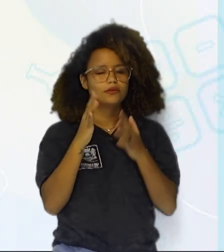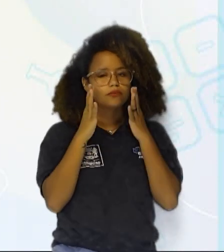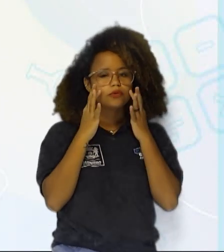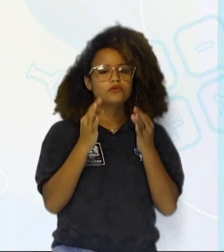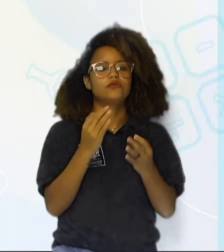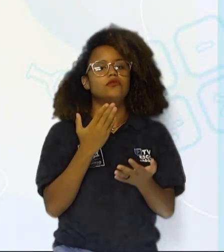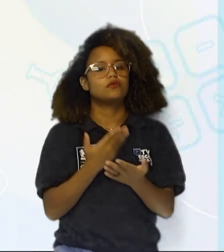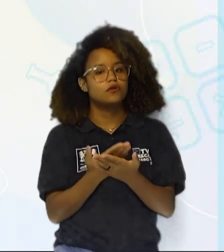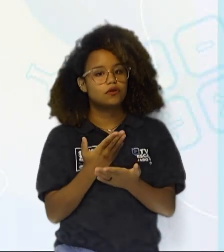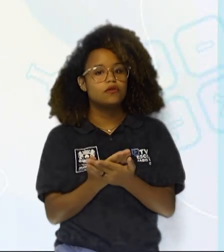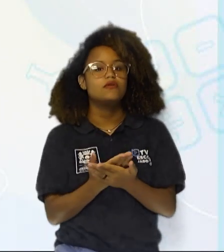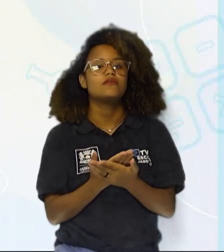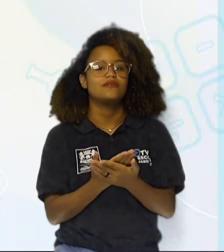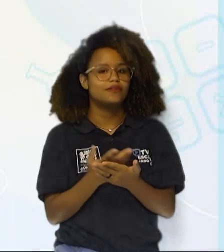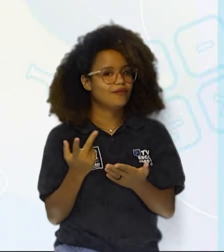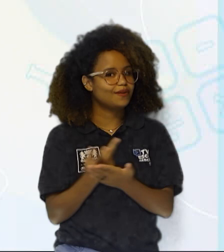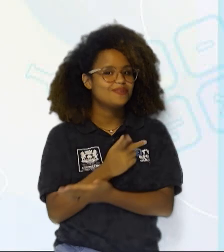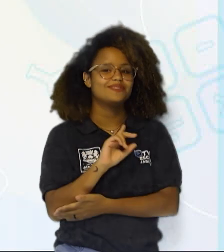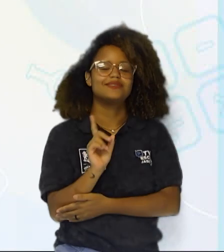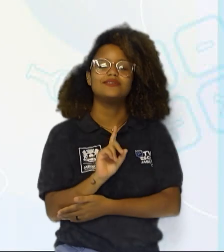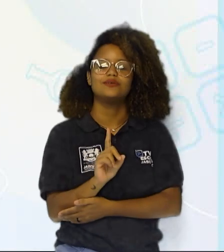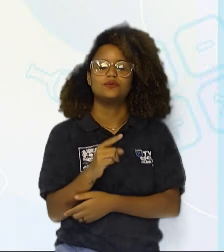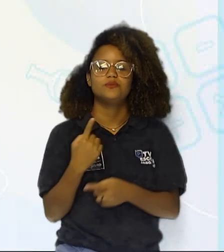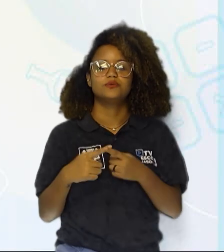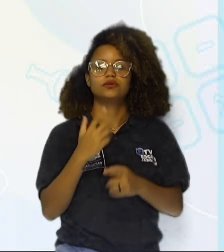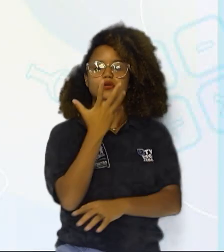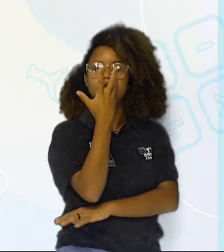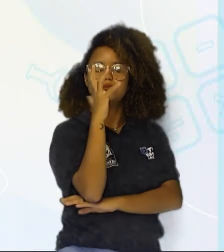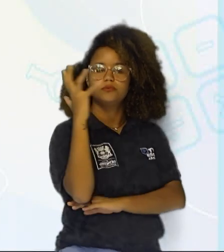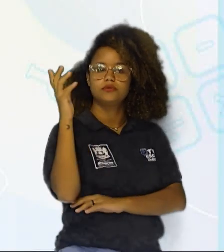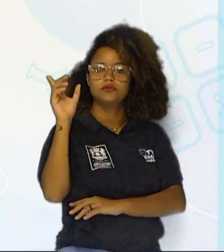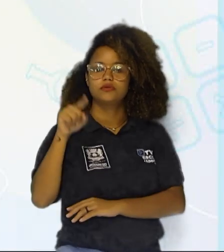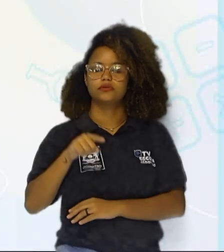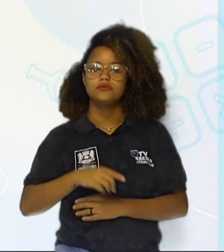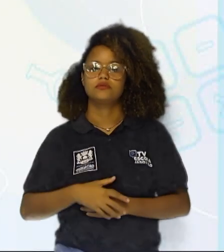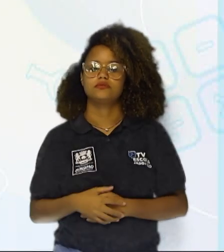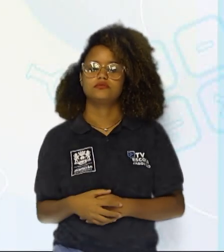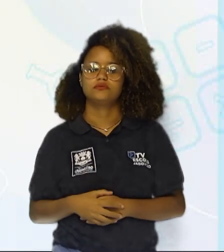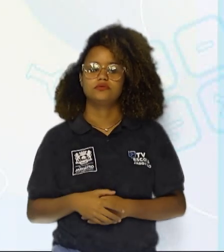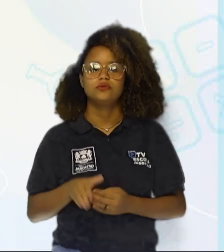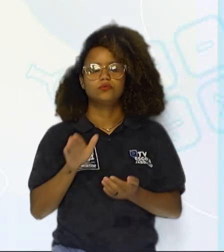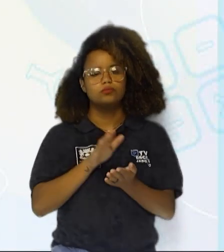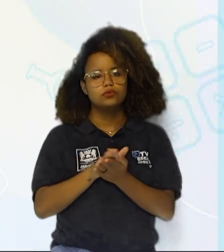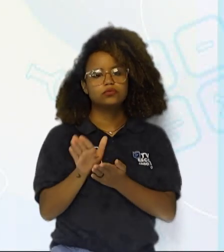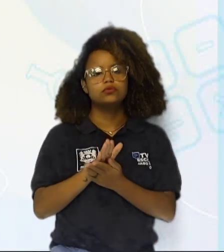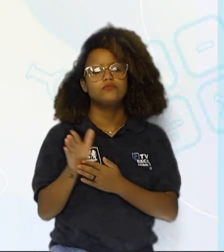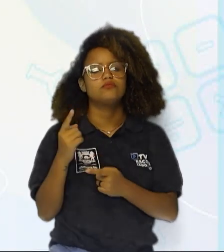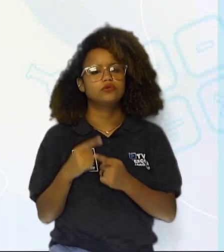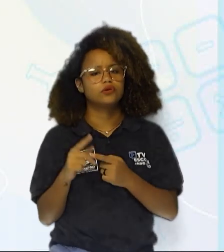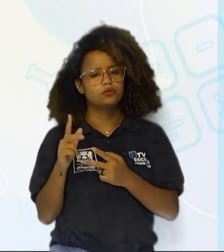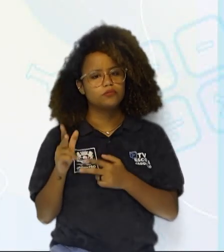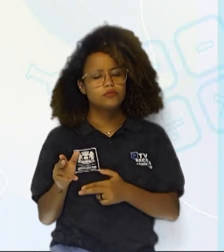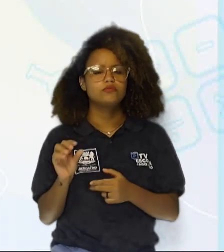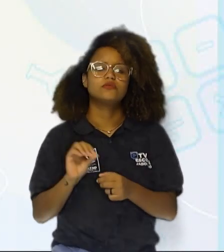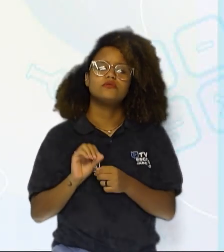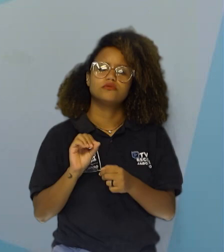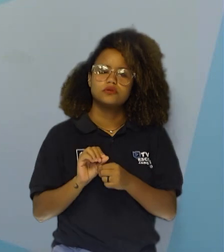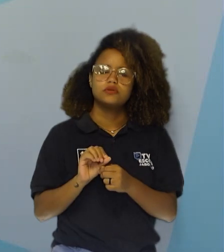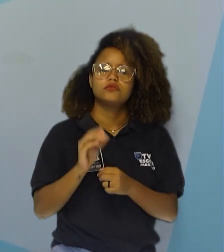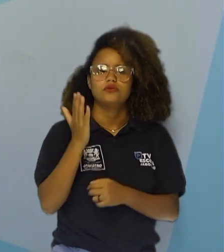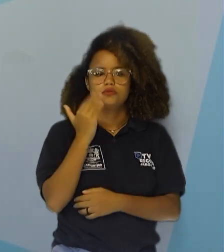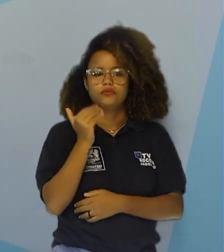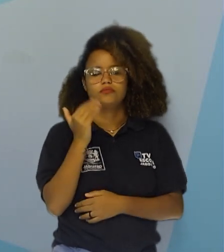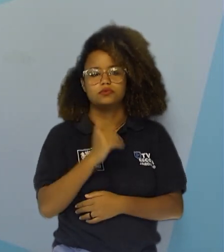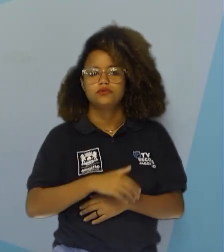aula, não errou essa de jeito nenhum. As plantas são produtor porque elas mesmas produzem os seus alimentos.